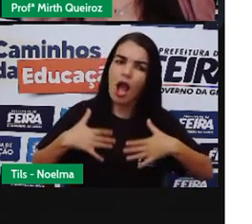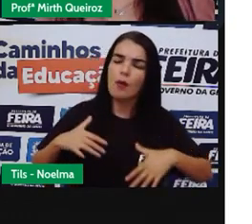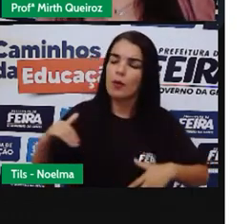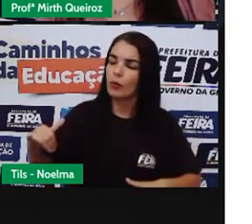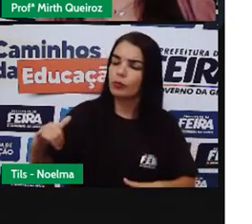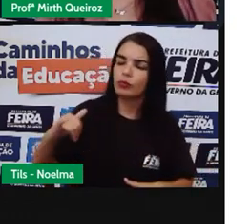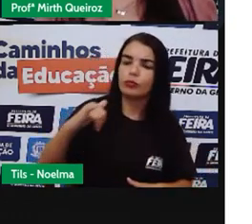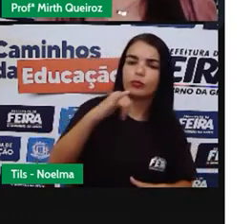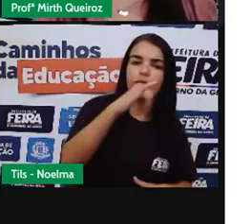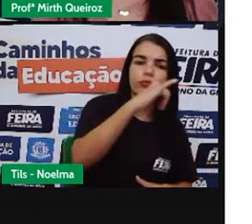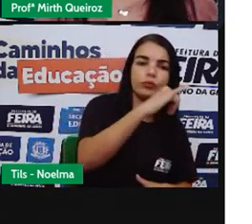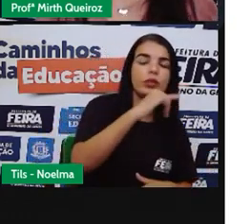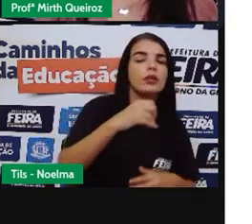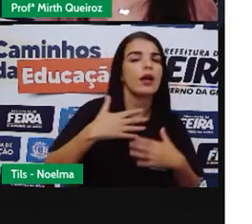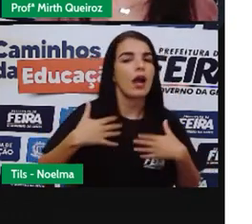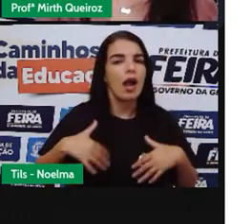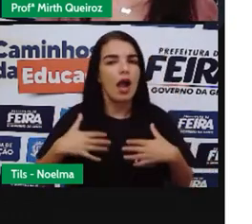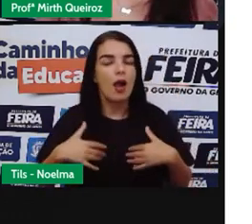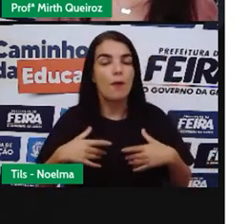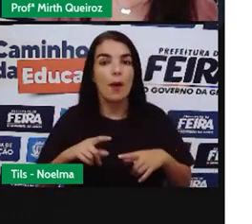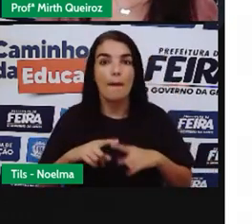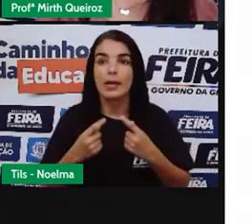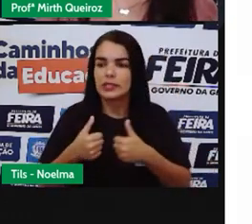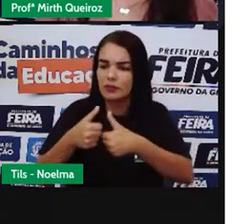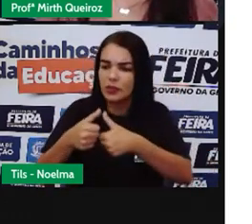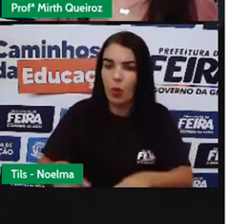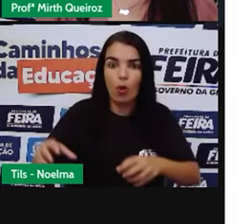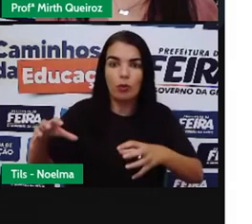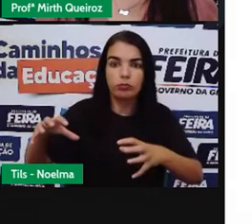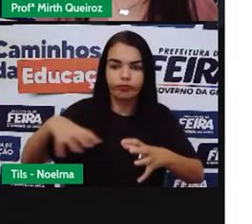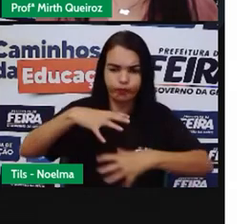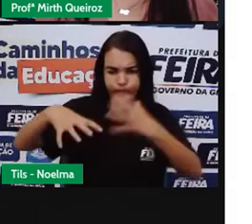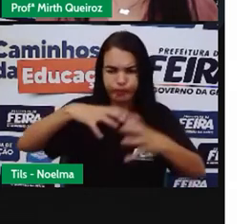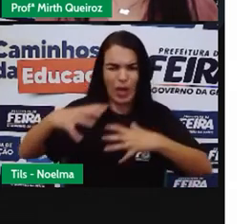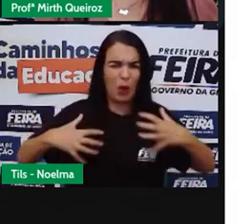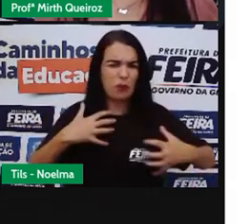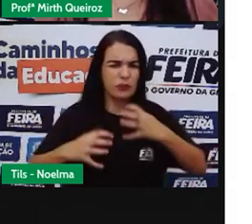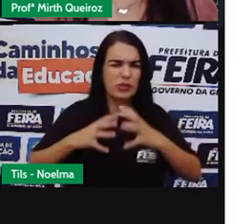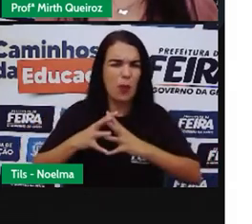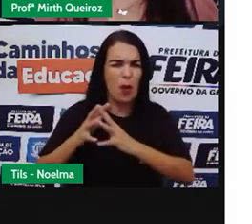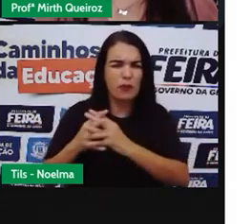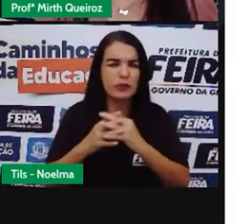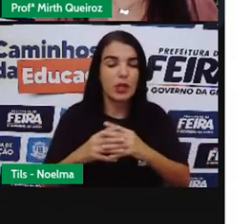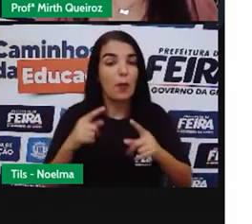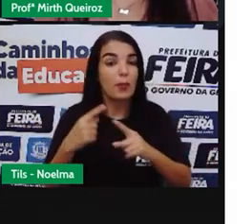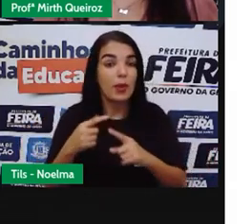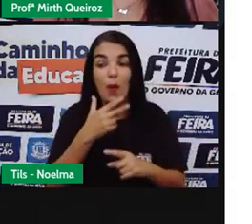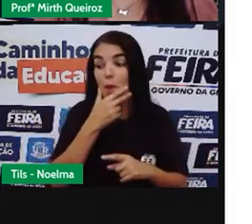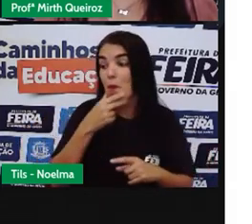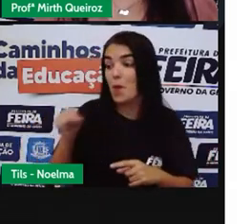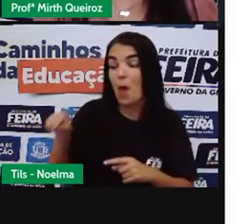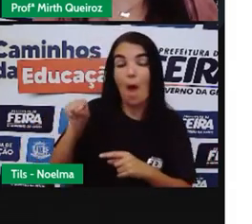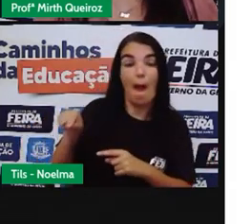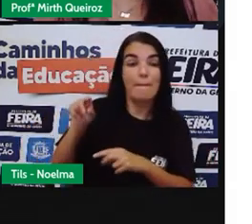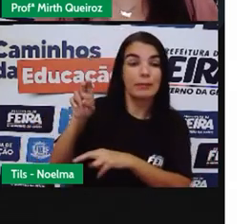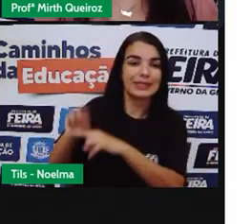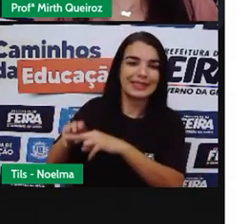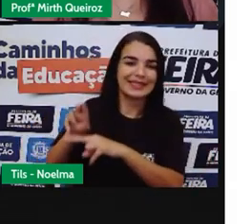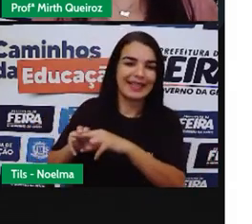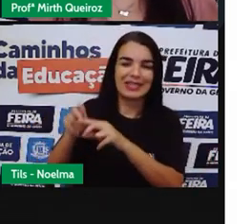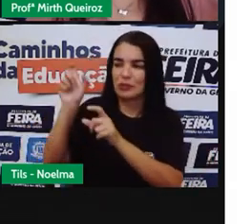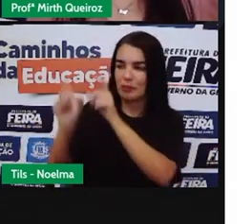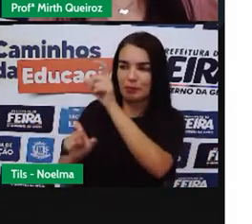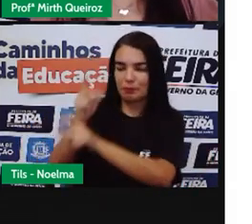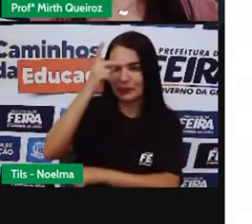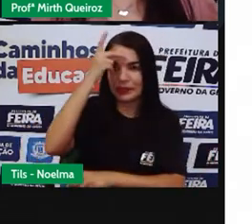ocupado devido ao estresse aí passado pela presença desse passageiro que se encontrava muito